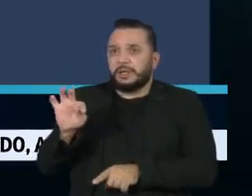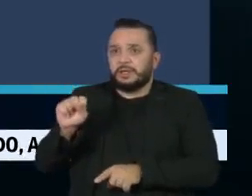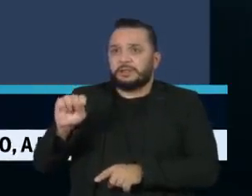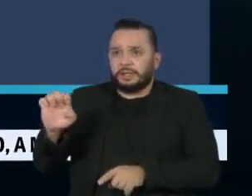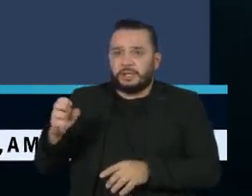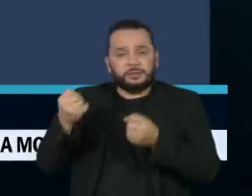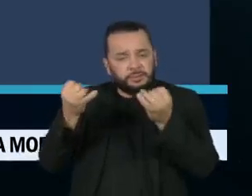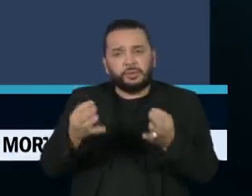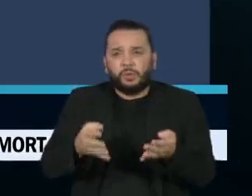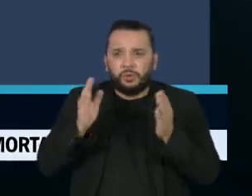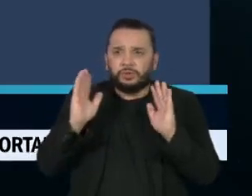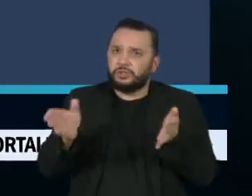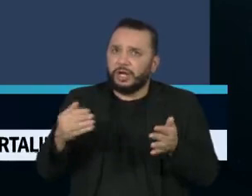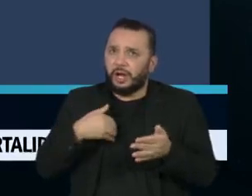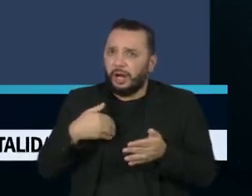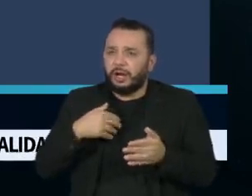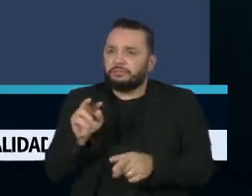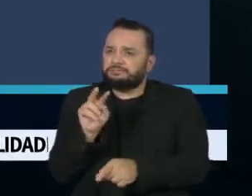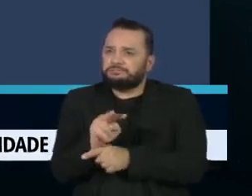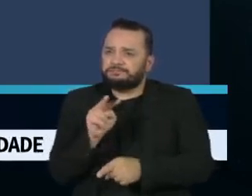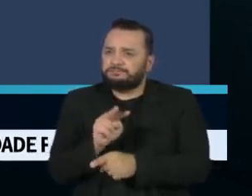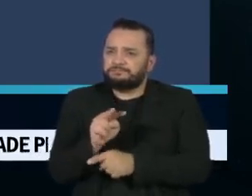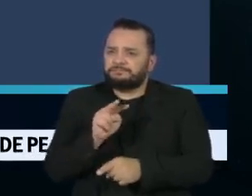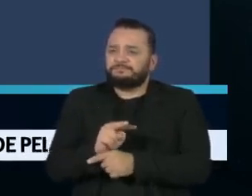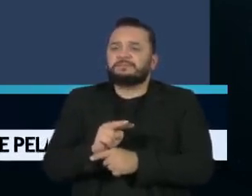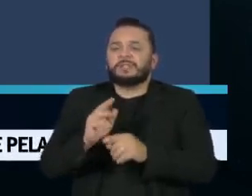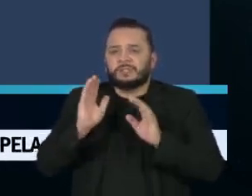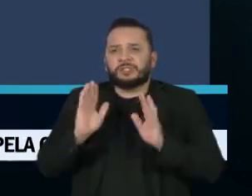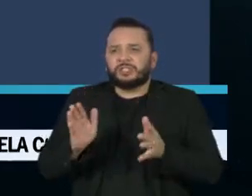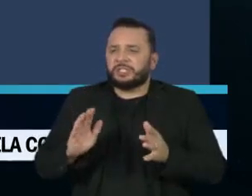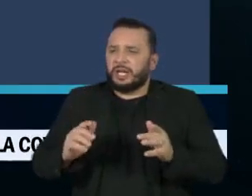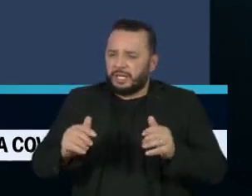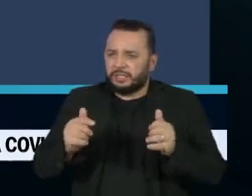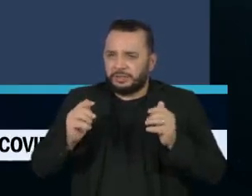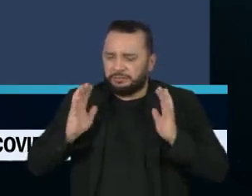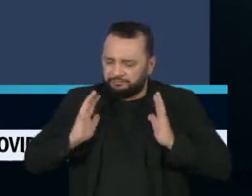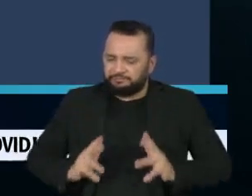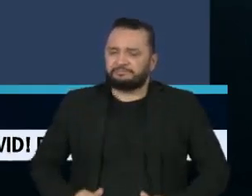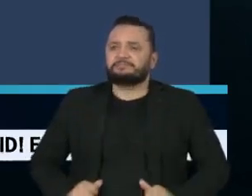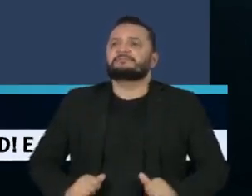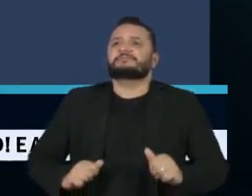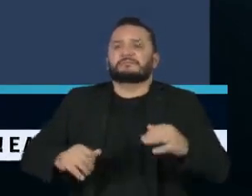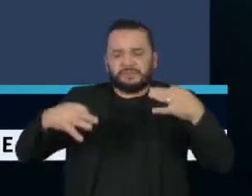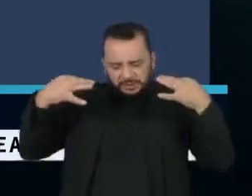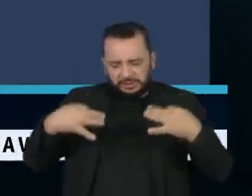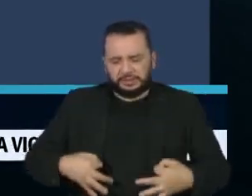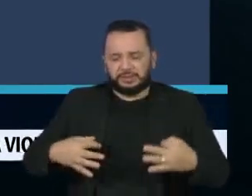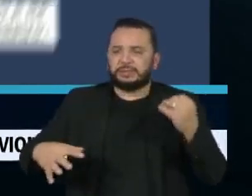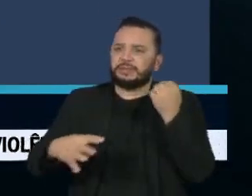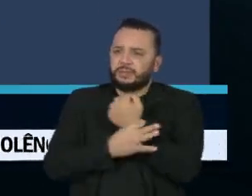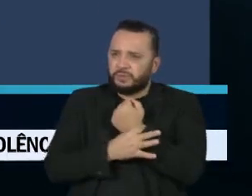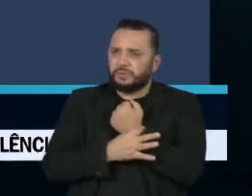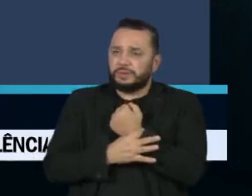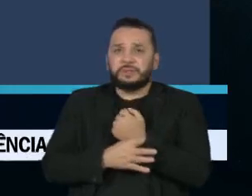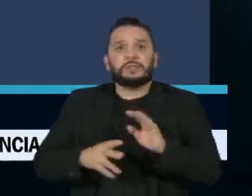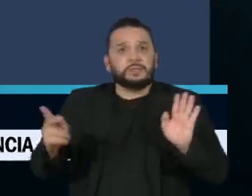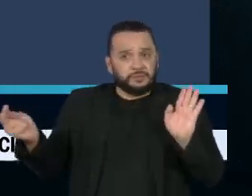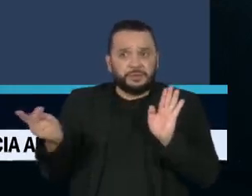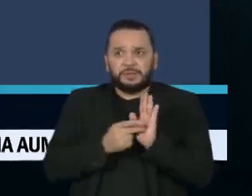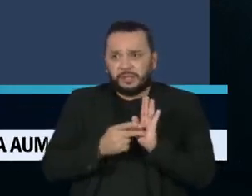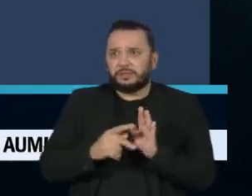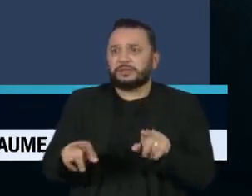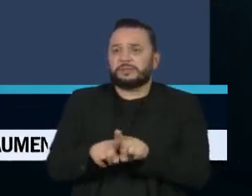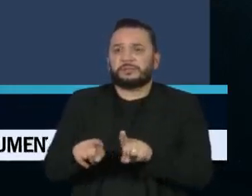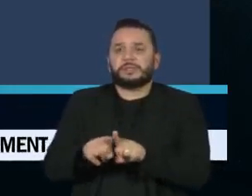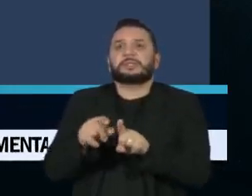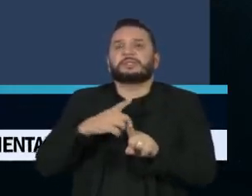ter adotado medidas para assegurar eleições íntegras, transparentes e seguras. E que é, de fato e de direito,